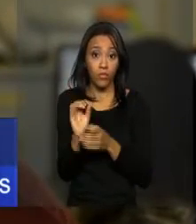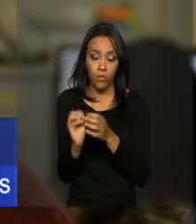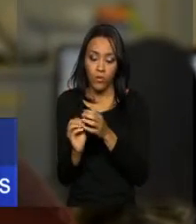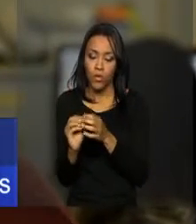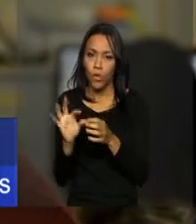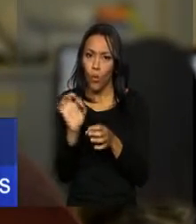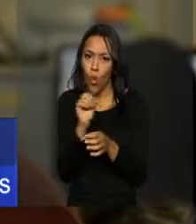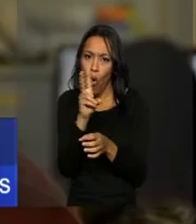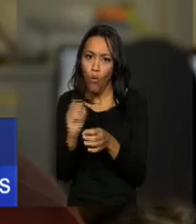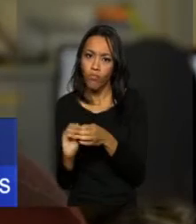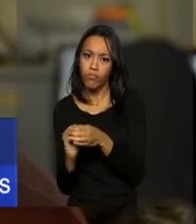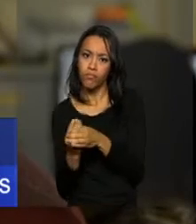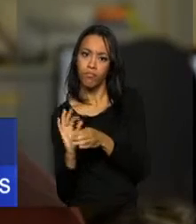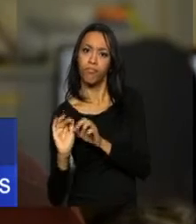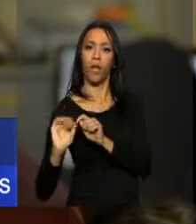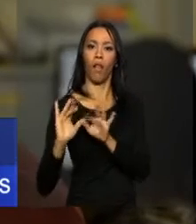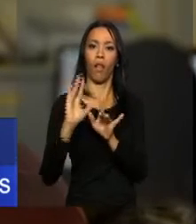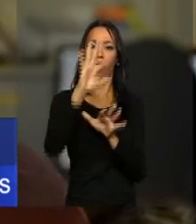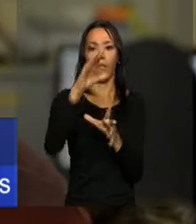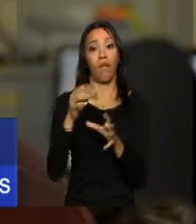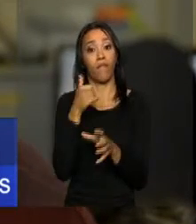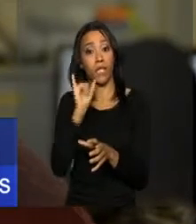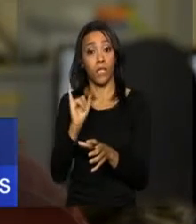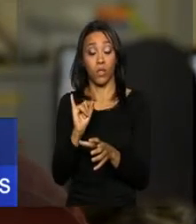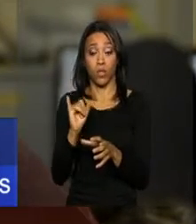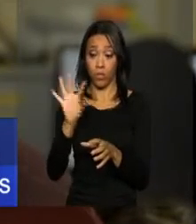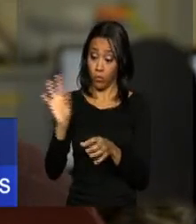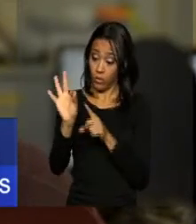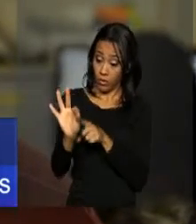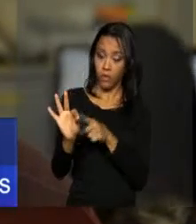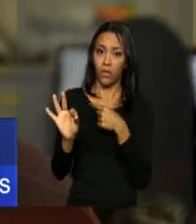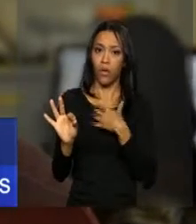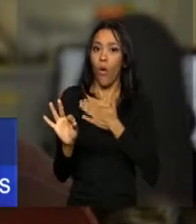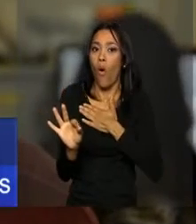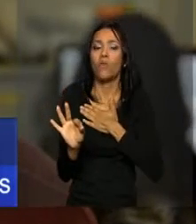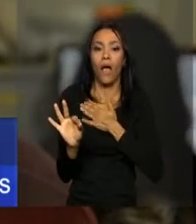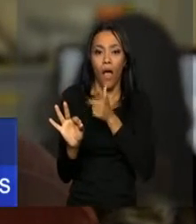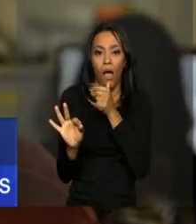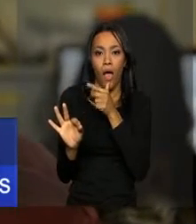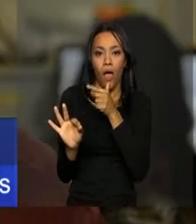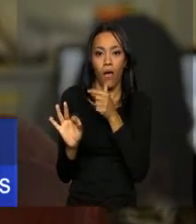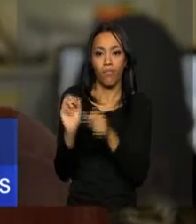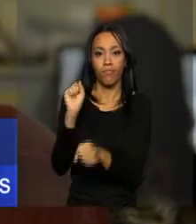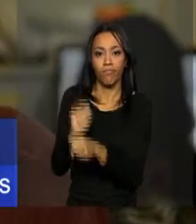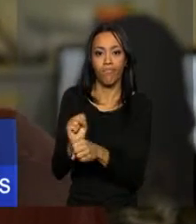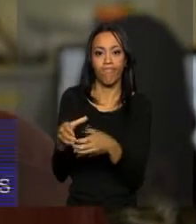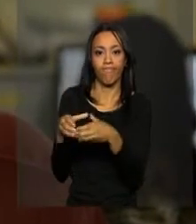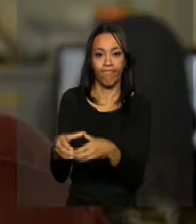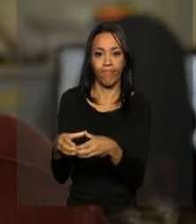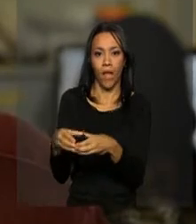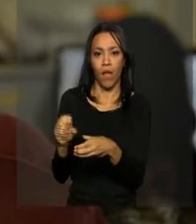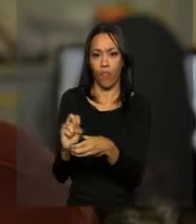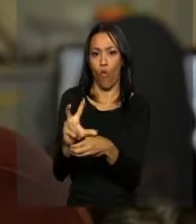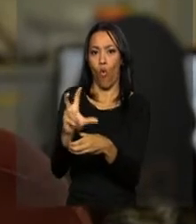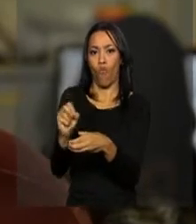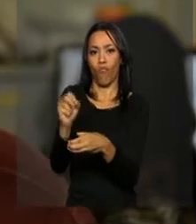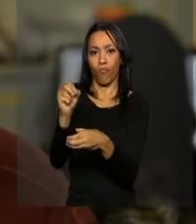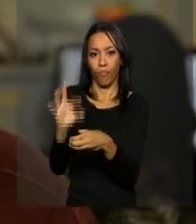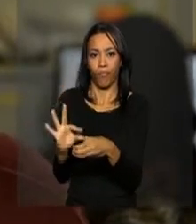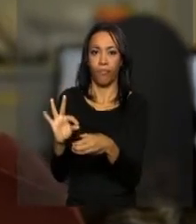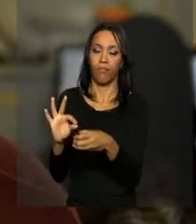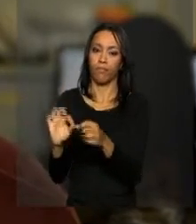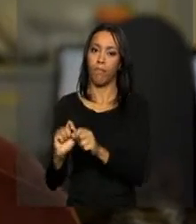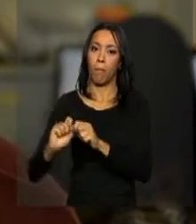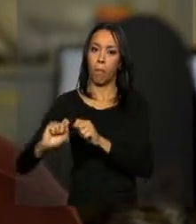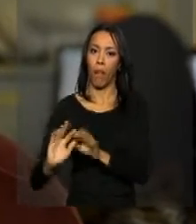evitando a proliferação dos mosquitos. O mosquito precisa de água para colocar seus ovos e para que